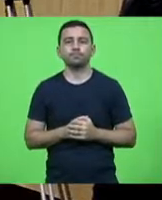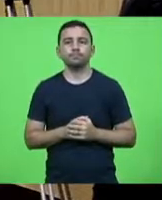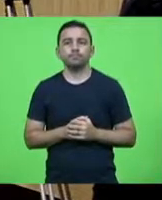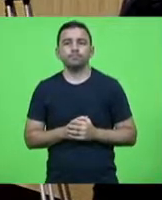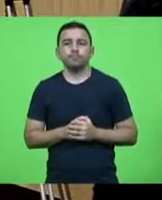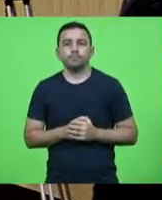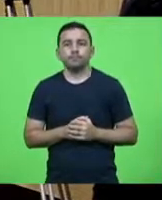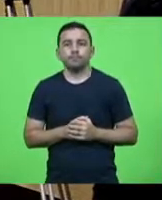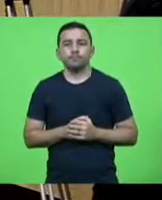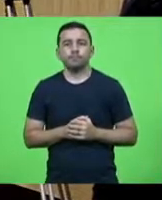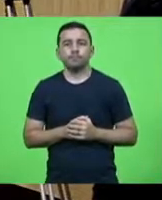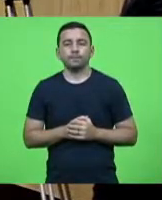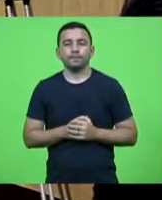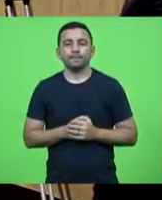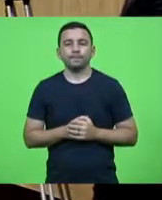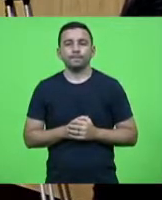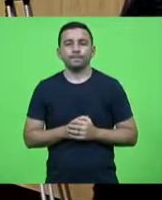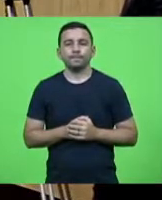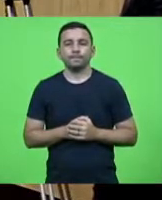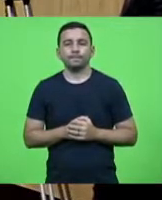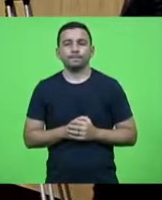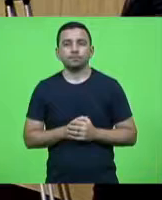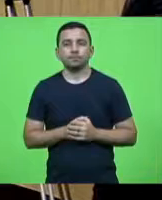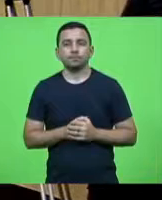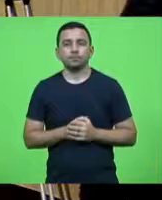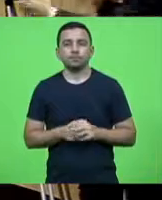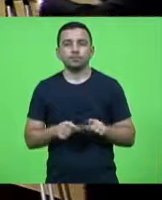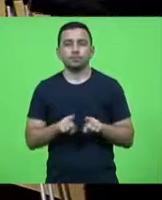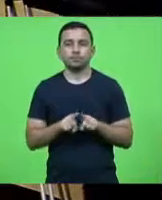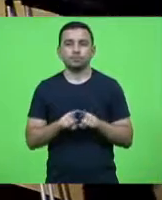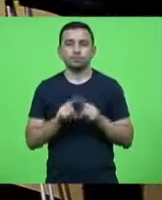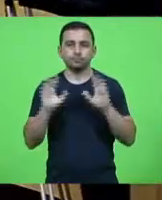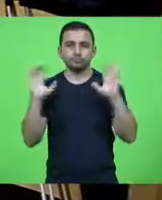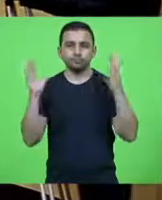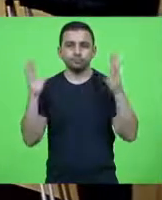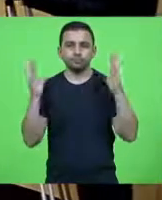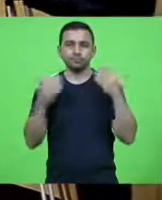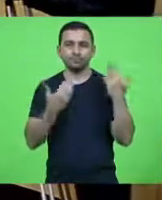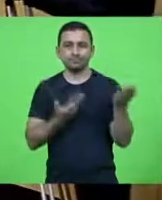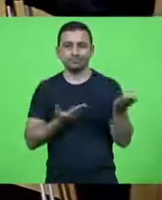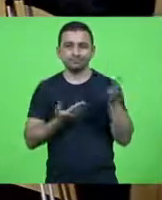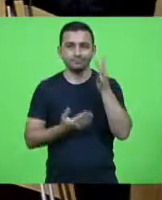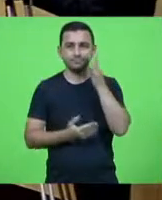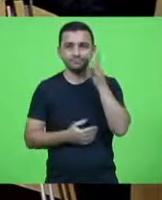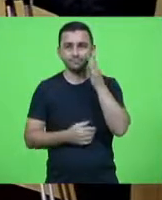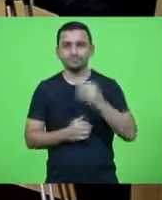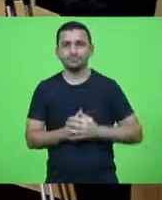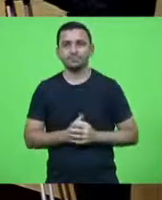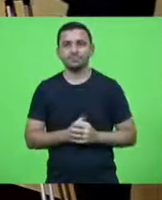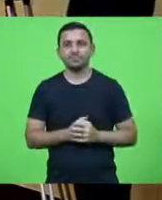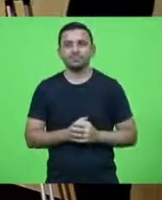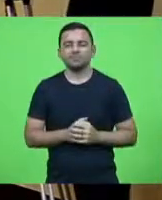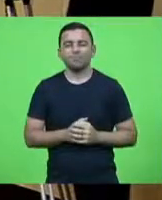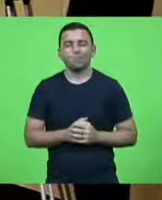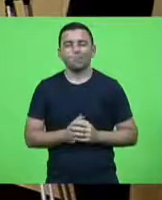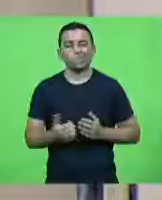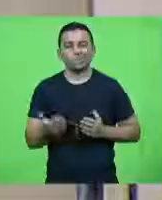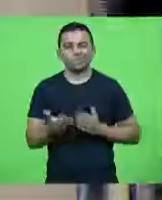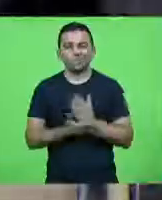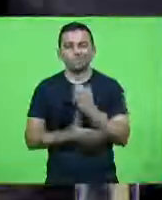Com as comemorações de praxe do deputado Fabiano da Luz. Aprovado.